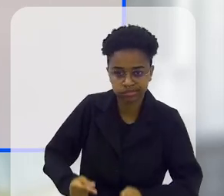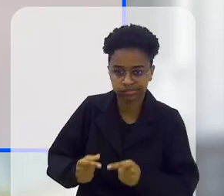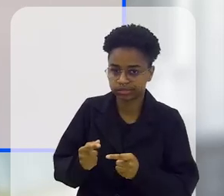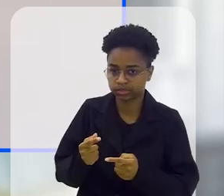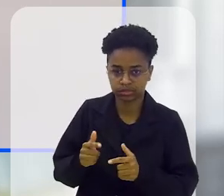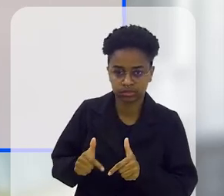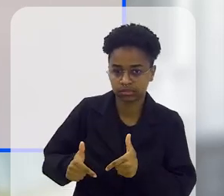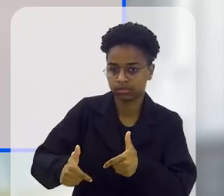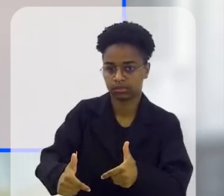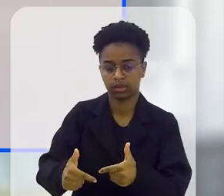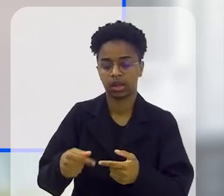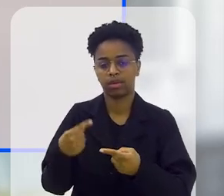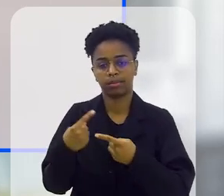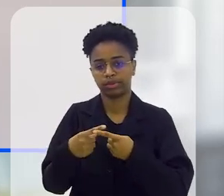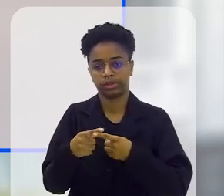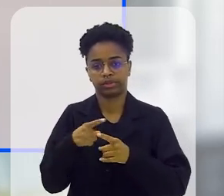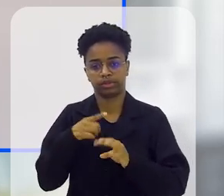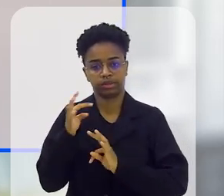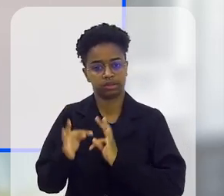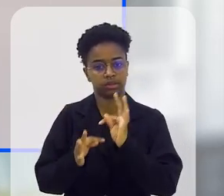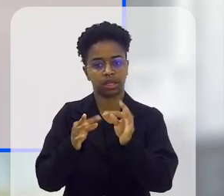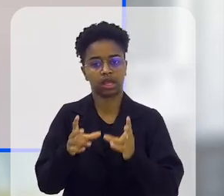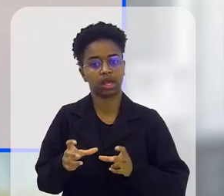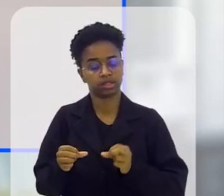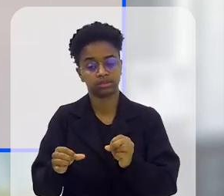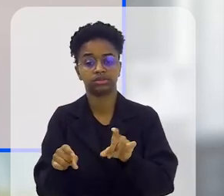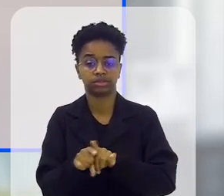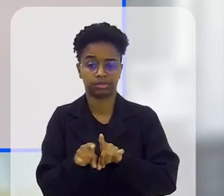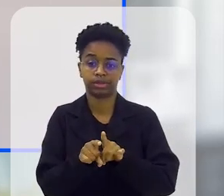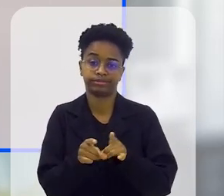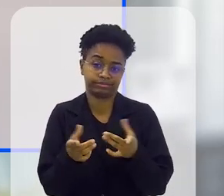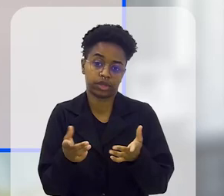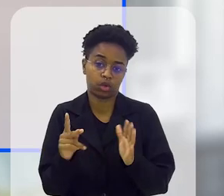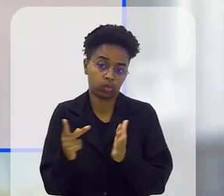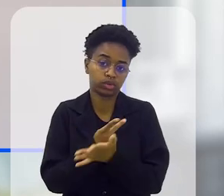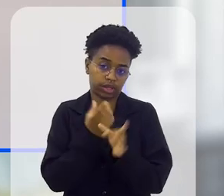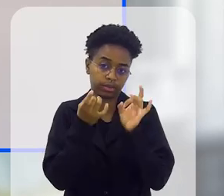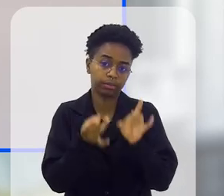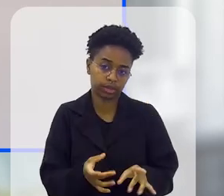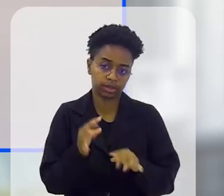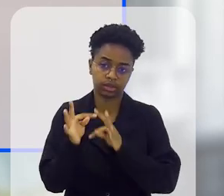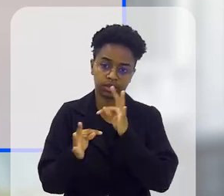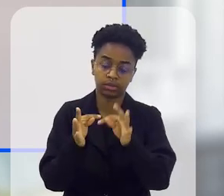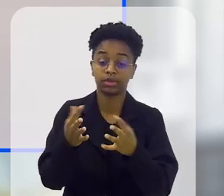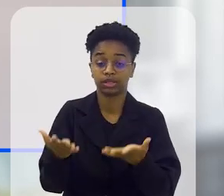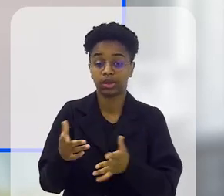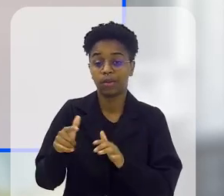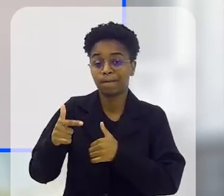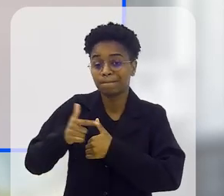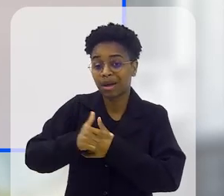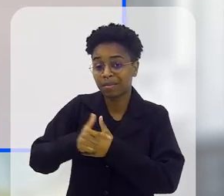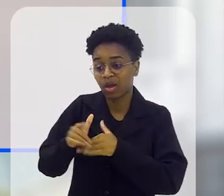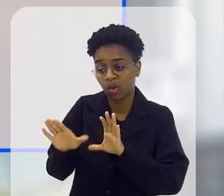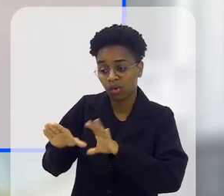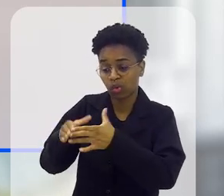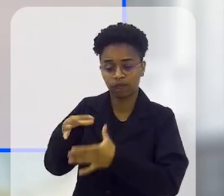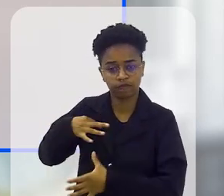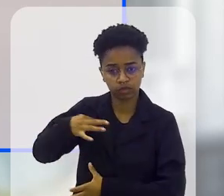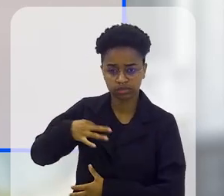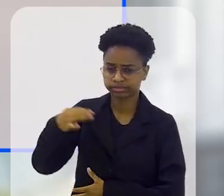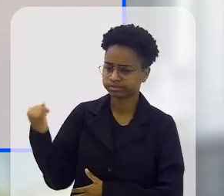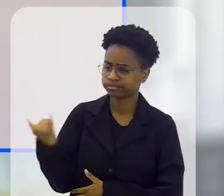desafio aí do diagnóstico, do tratamento do câncer, também contribui bastante para o abandono do tratamento. Então, o papel do voluntário